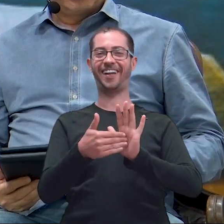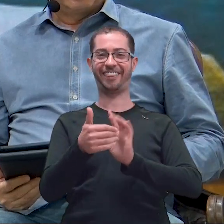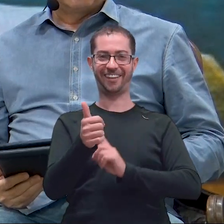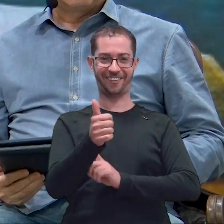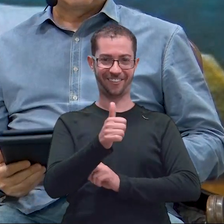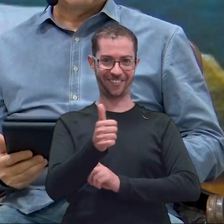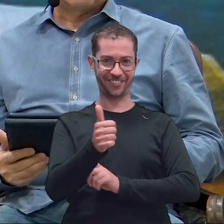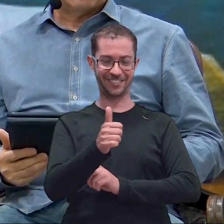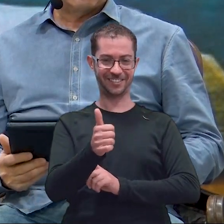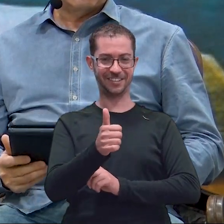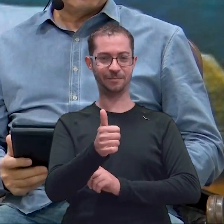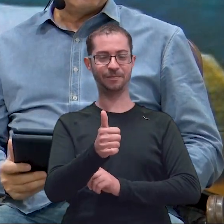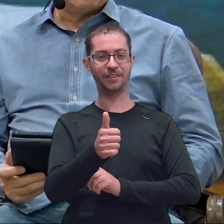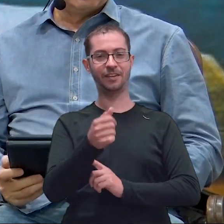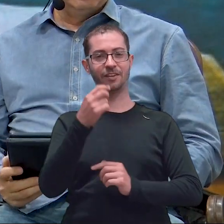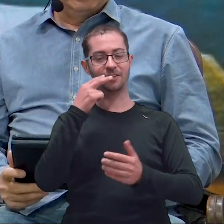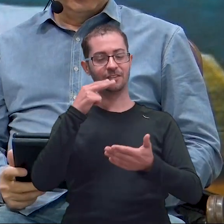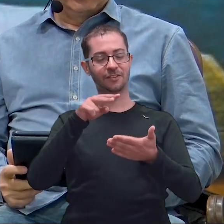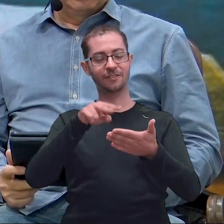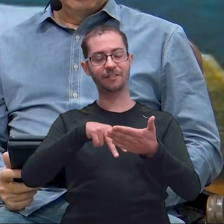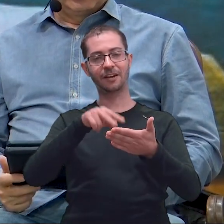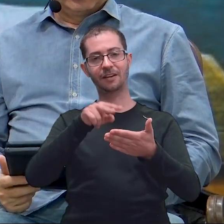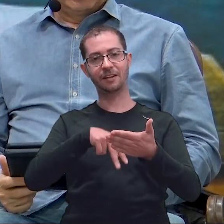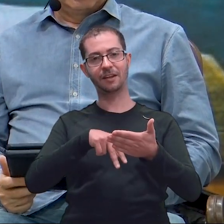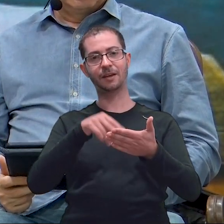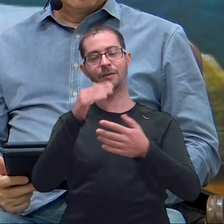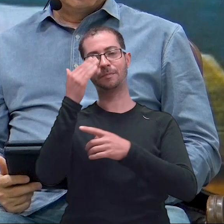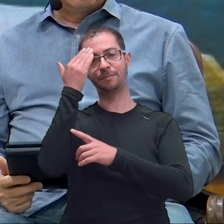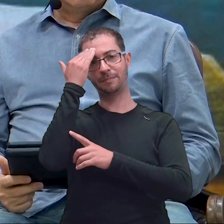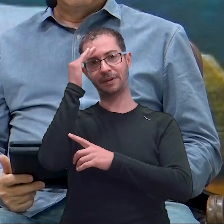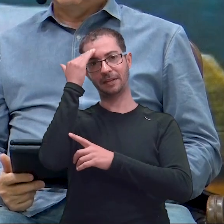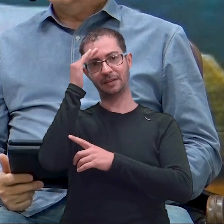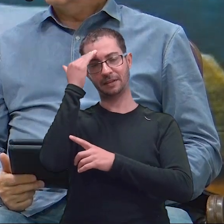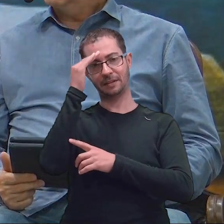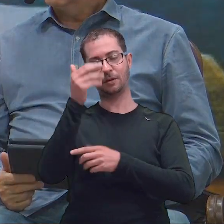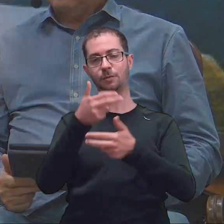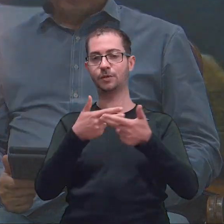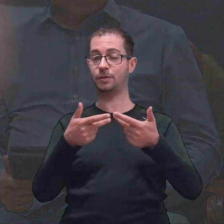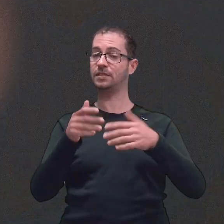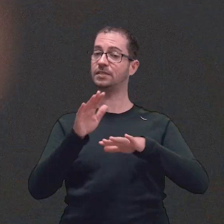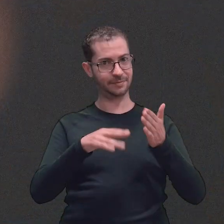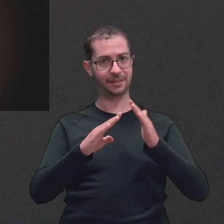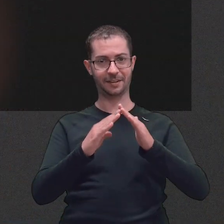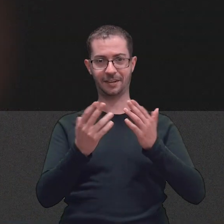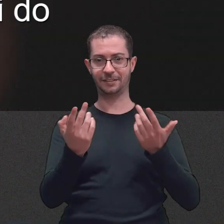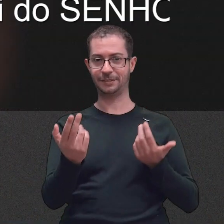para a gente considerar realmente alguns pontos aqui nesse Salmo, que é muito precioso.